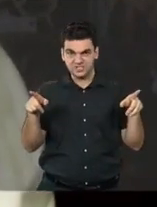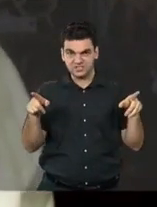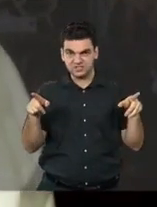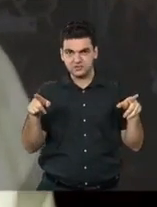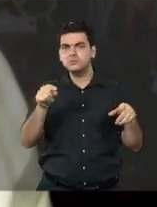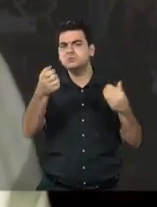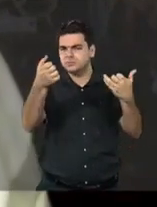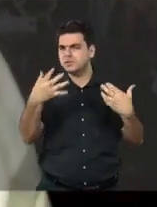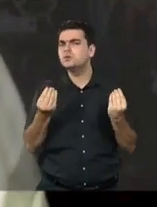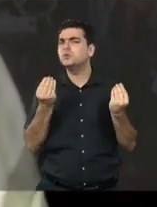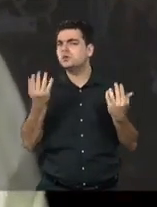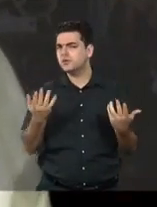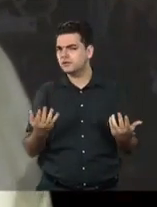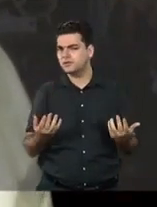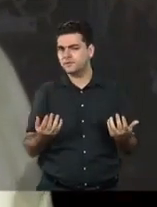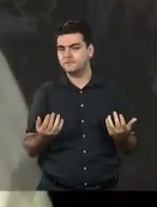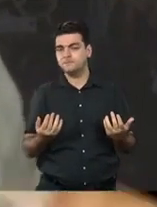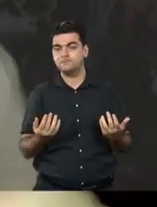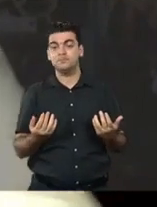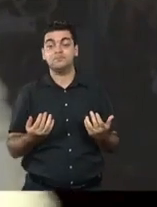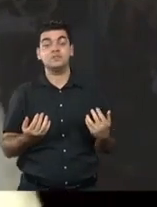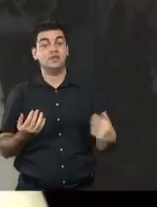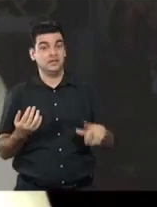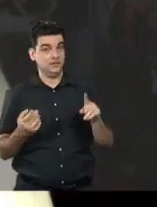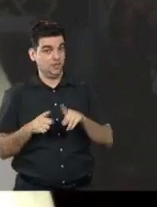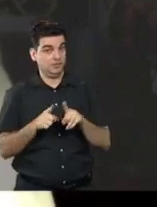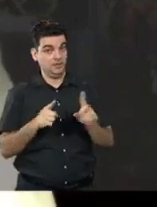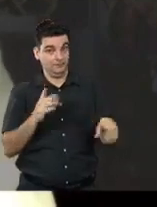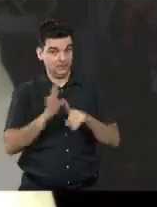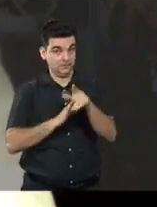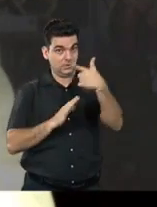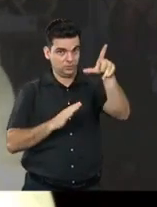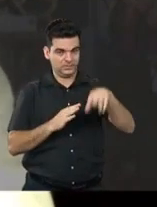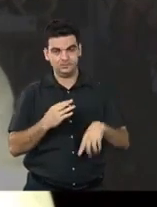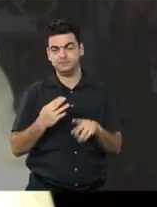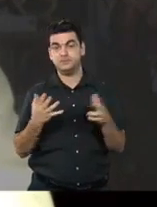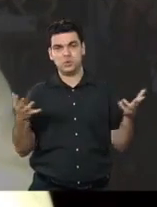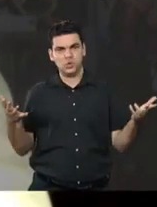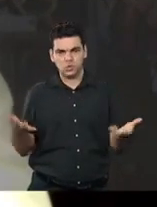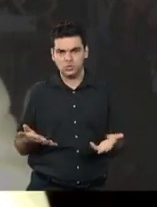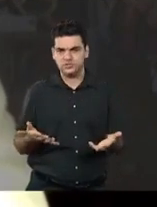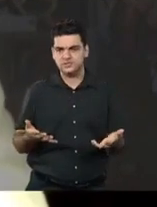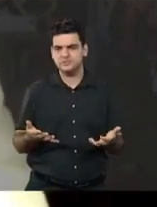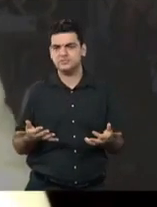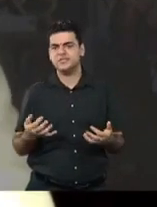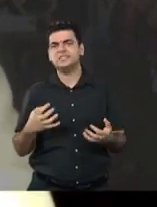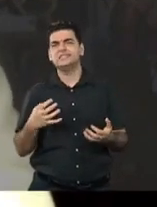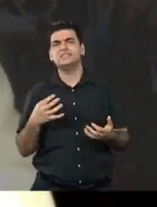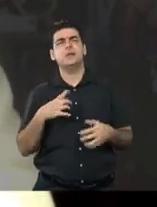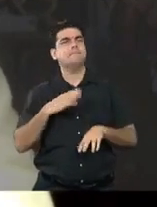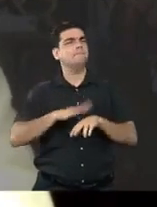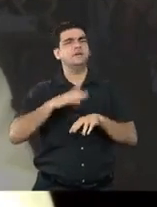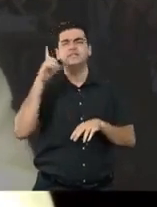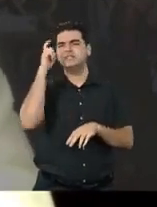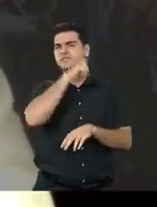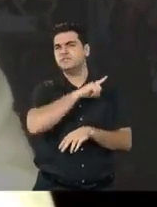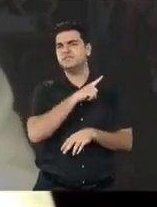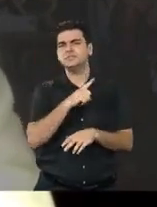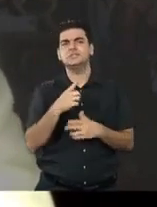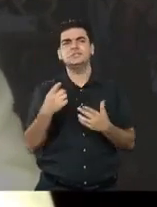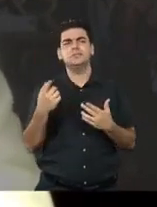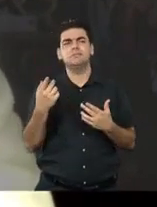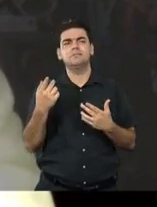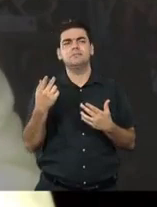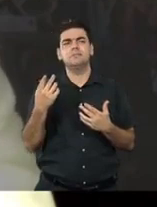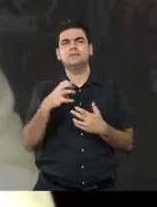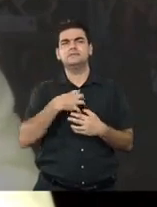como a gente conhece? E isso posto, eu queria te perguntar, hoje, quais são os grandes desafios para você, que você